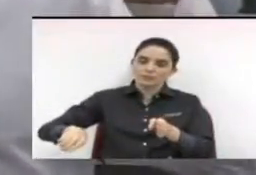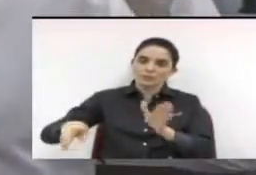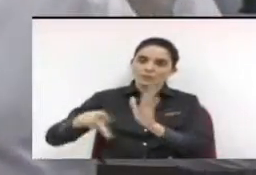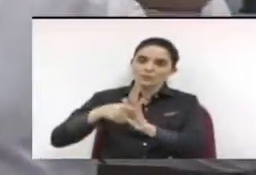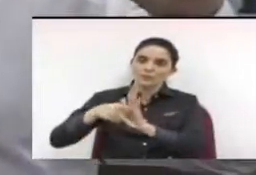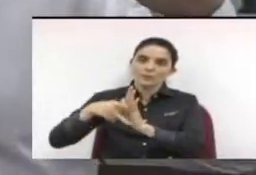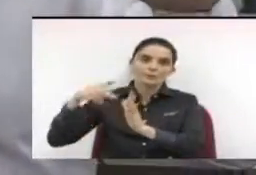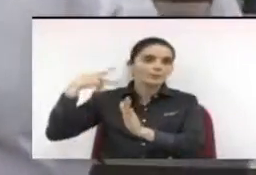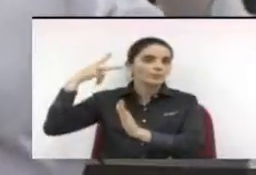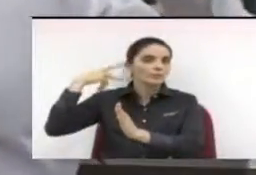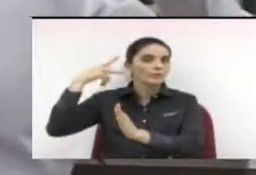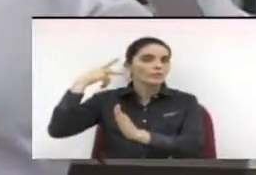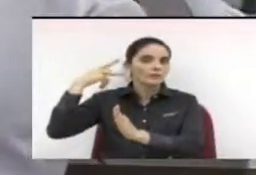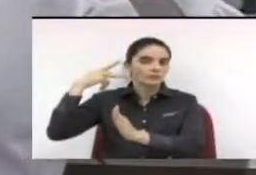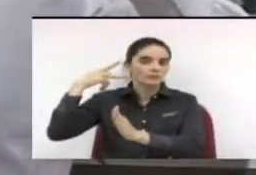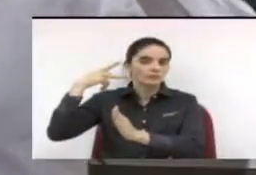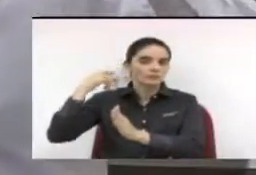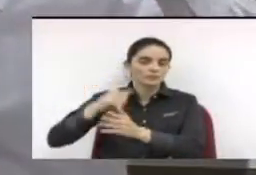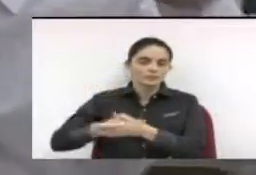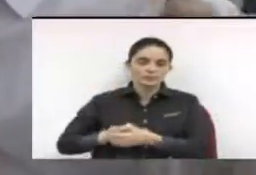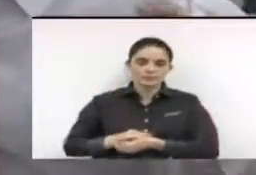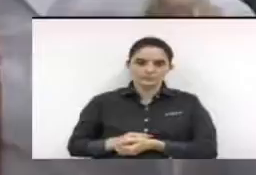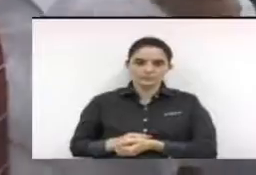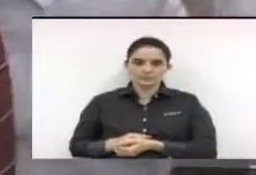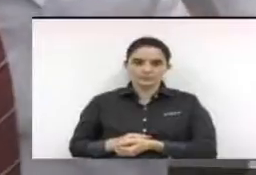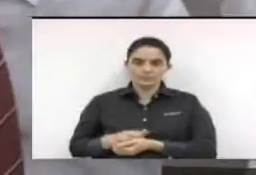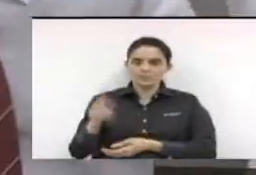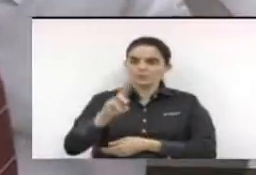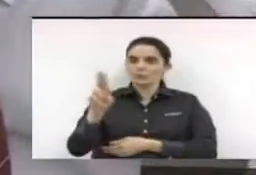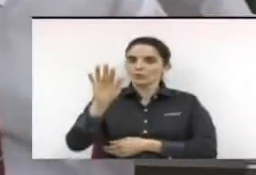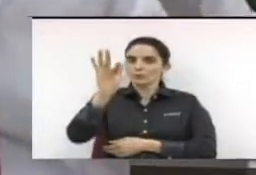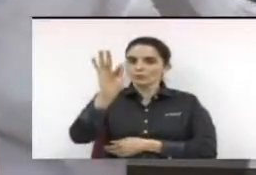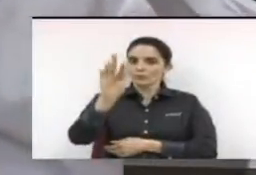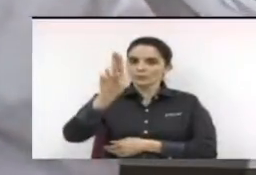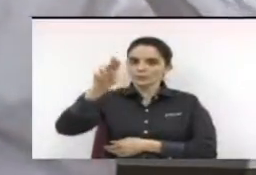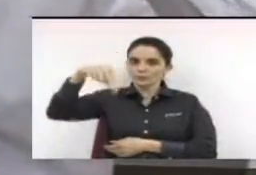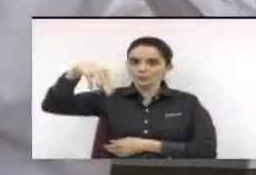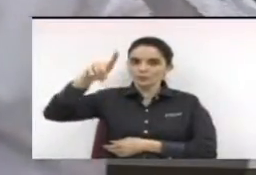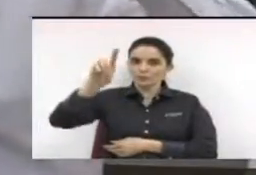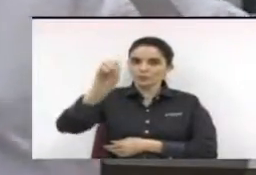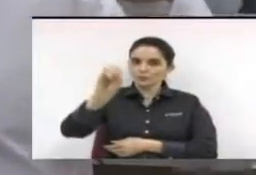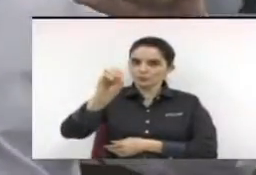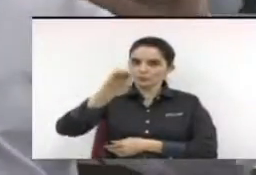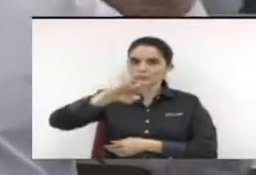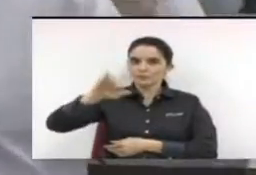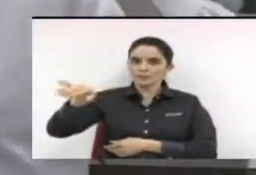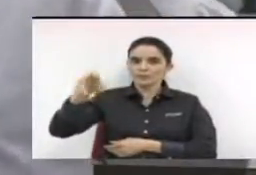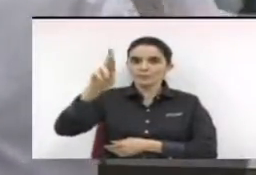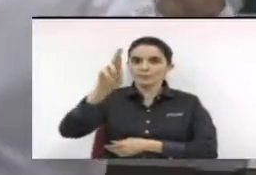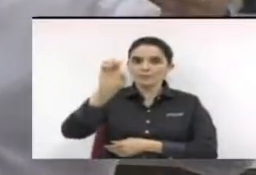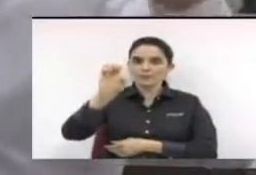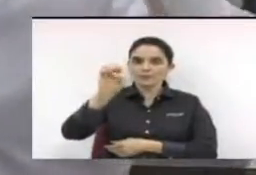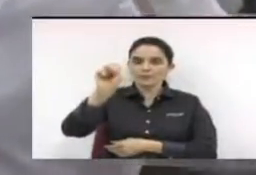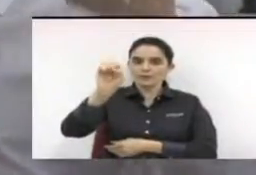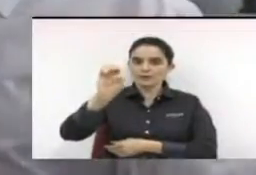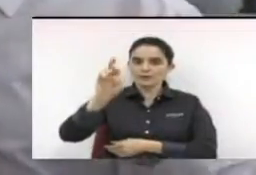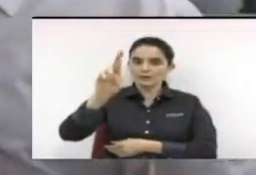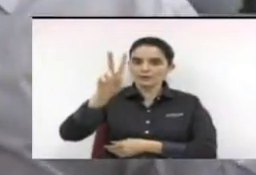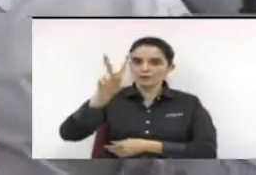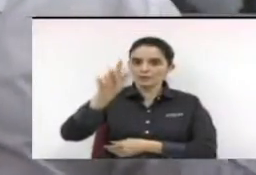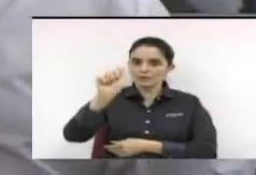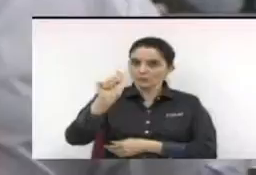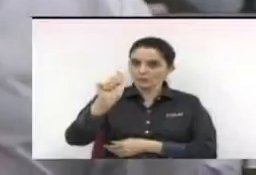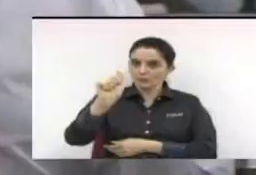vereadores. Lá onde tem o fundo de reserva, lá está esta porcentagem para que os